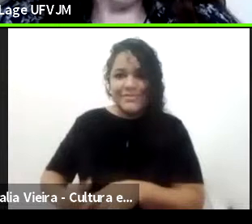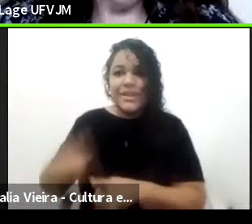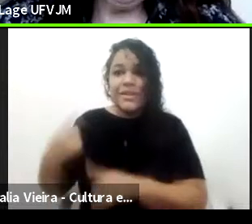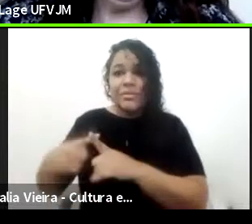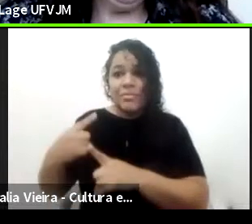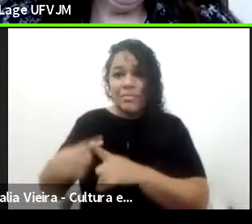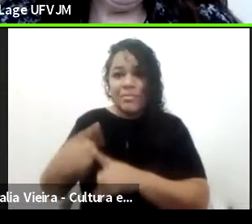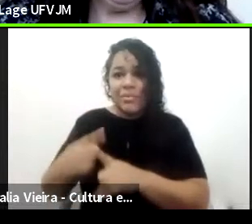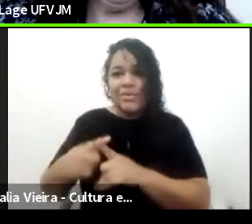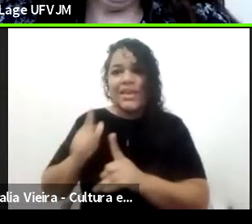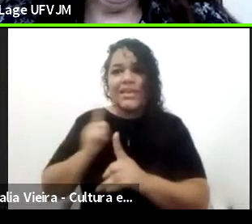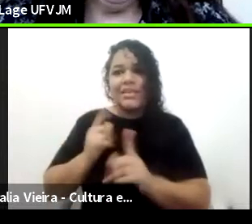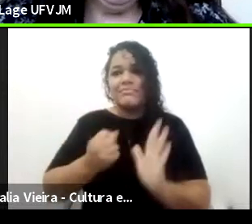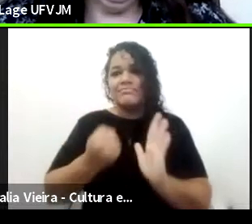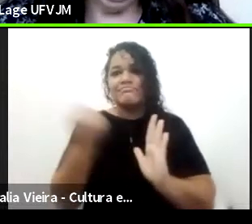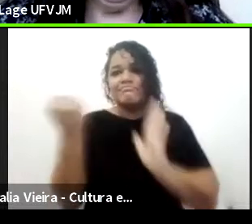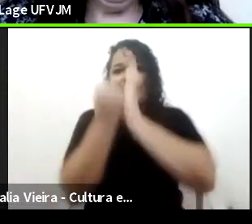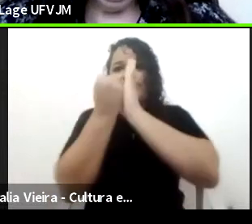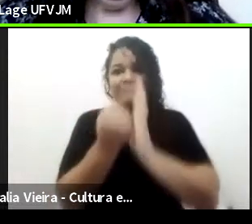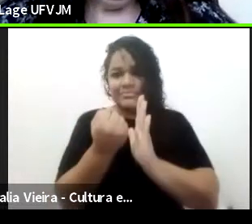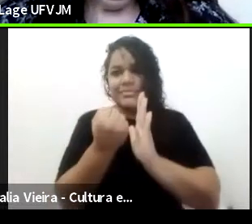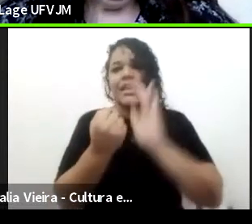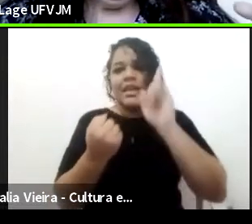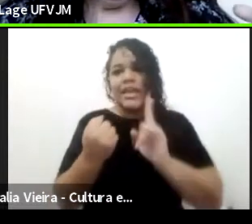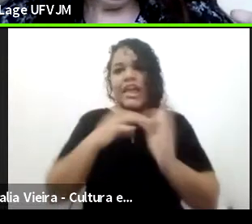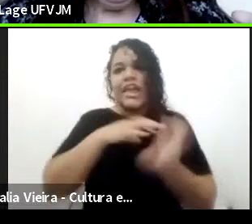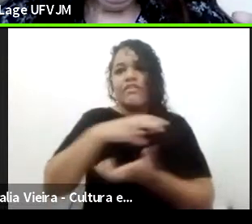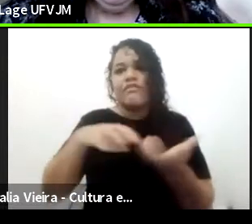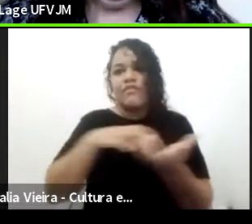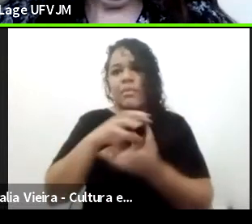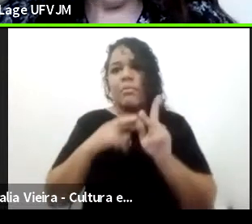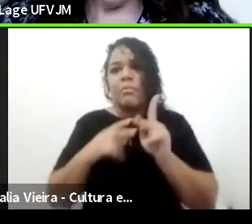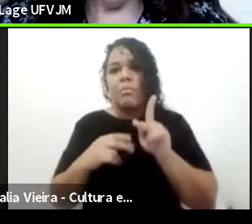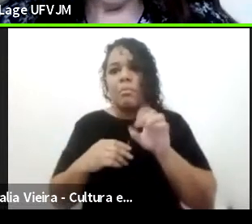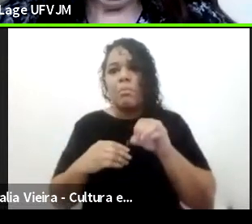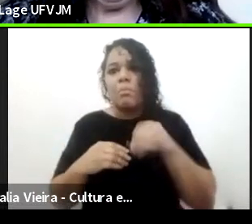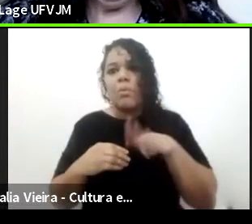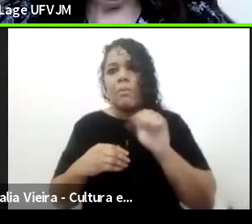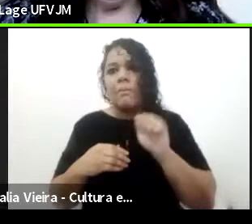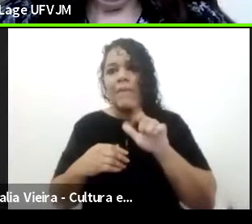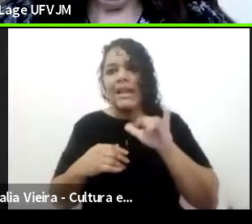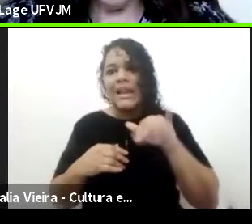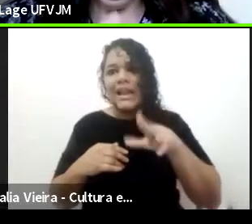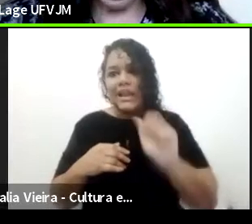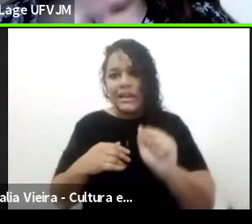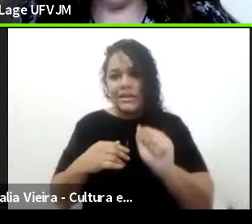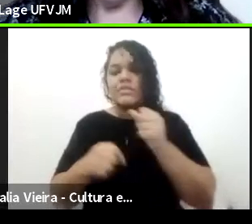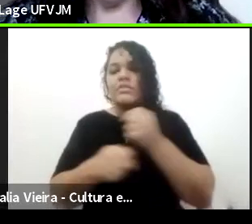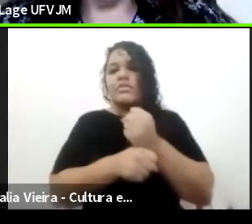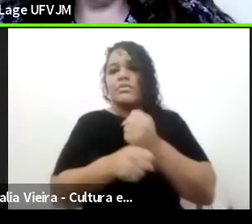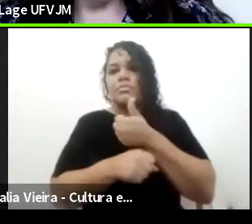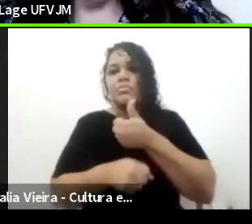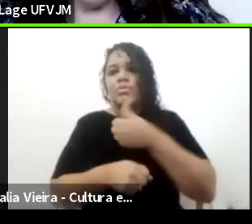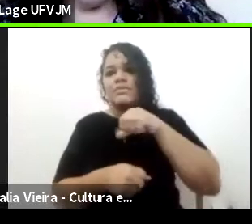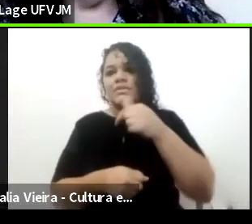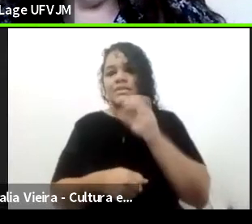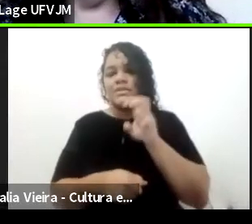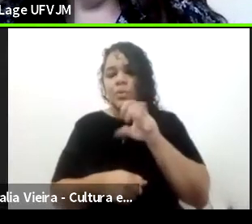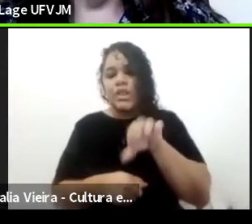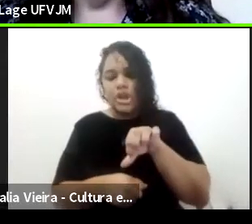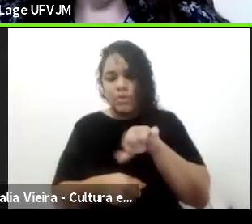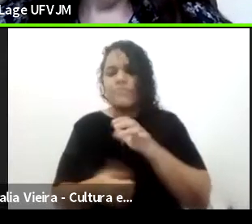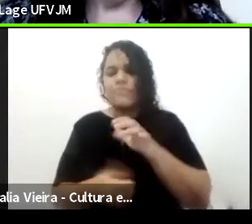pombalina a partir de 1759. Então, enquanto um grande marco que eu penso e que vai refletir nessa